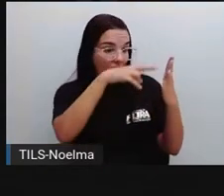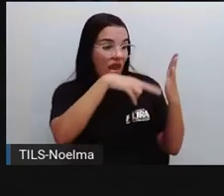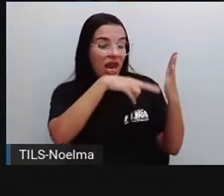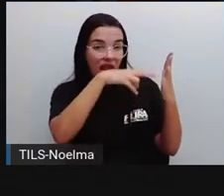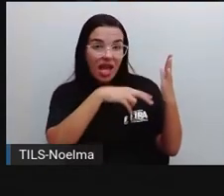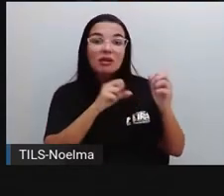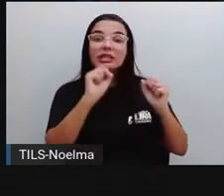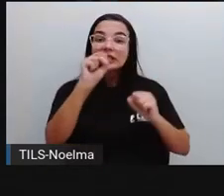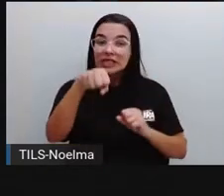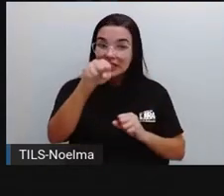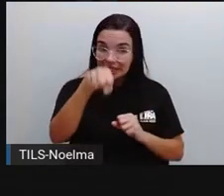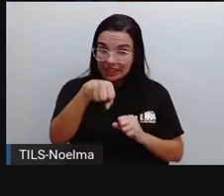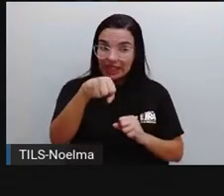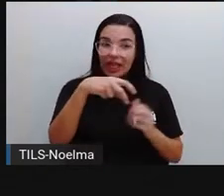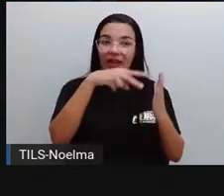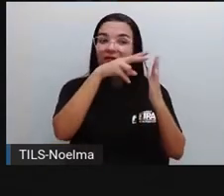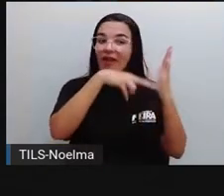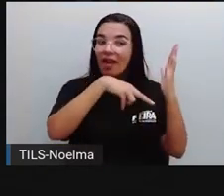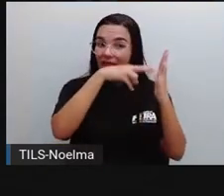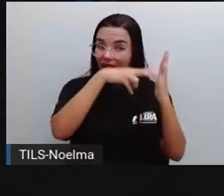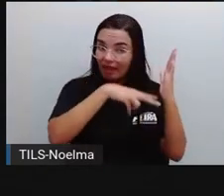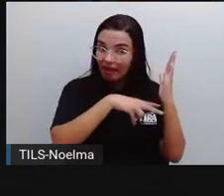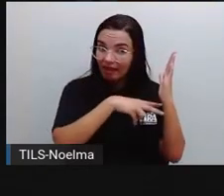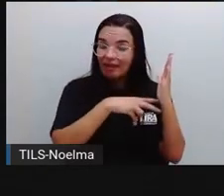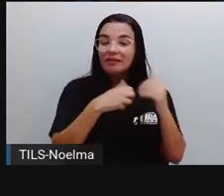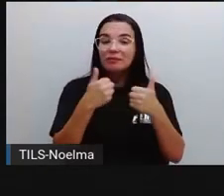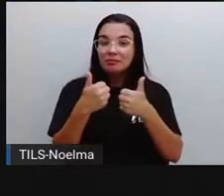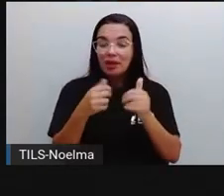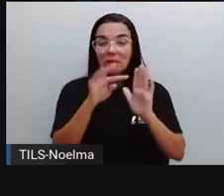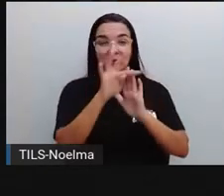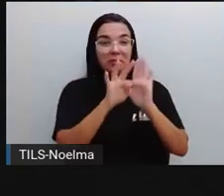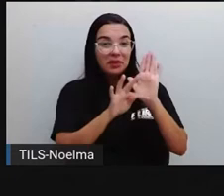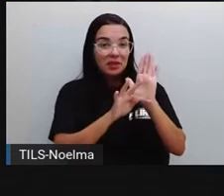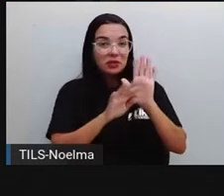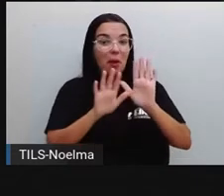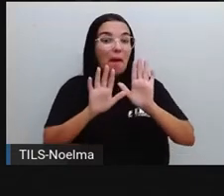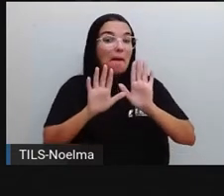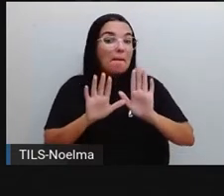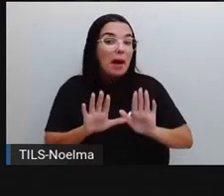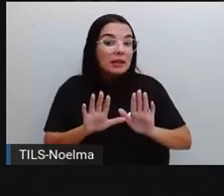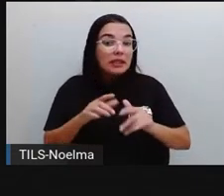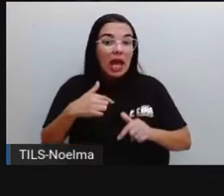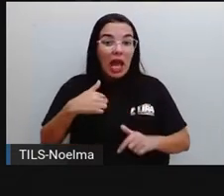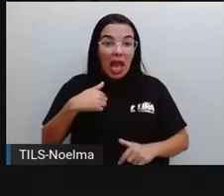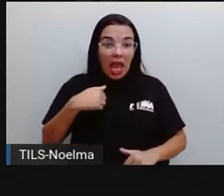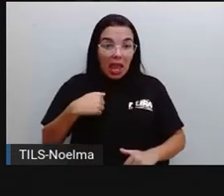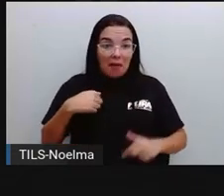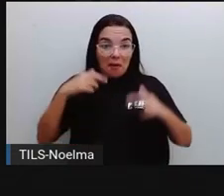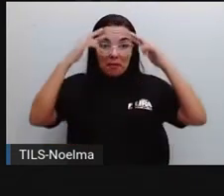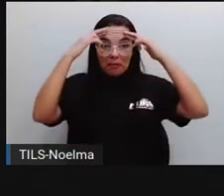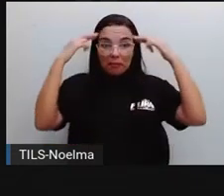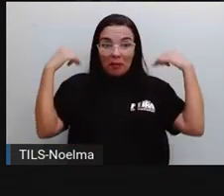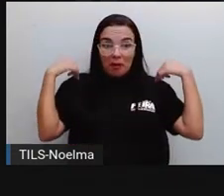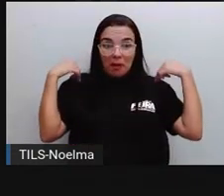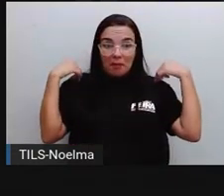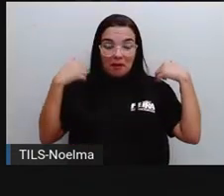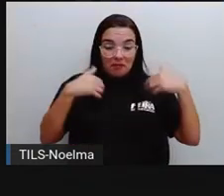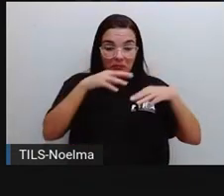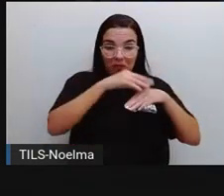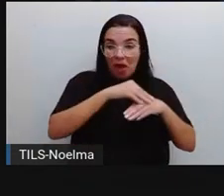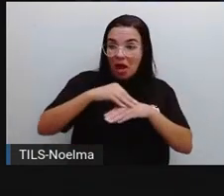eu e Noelma, tá? Esse texto aí. Mas, Noelma vai poder levar o animalzinho?